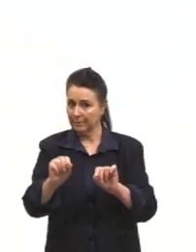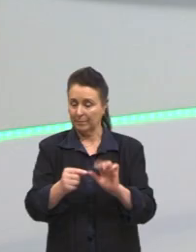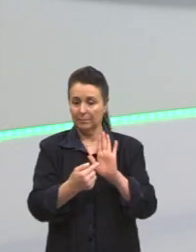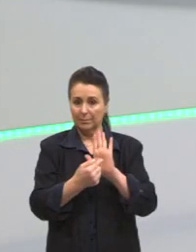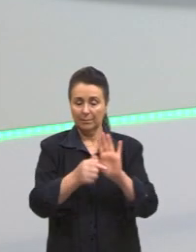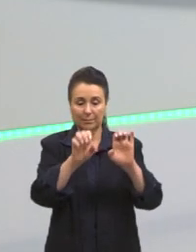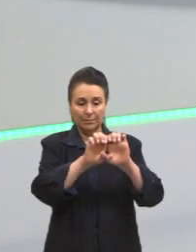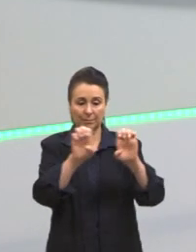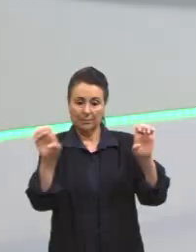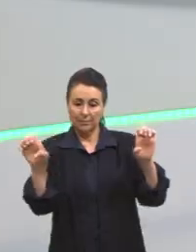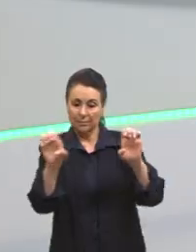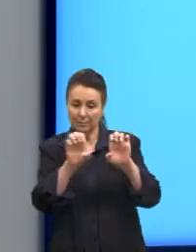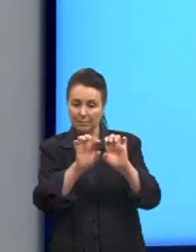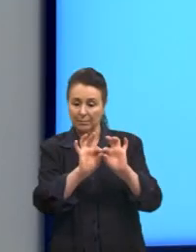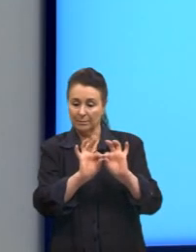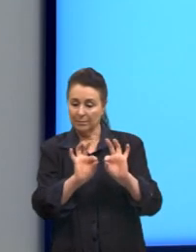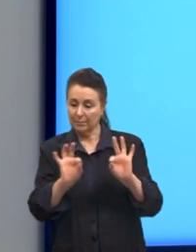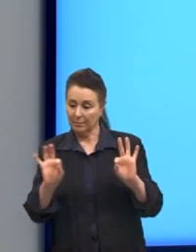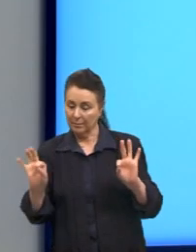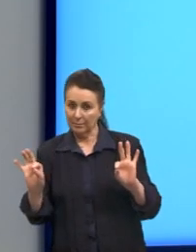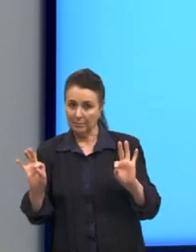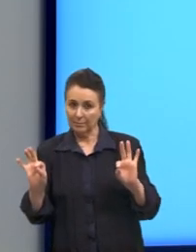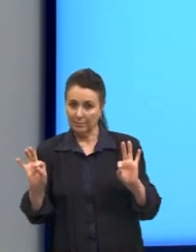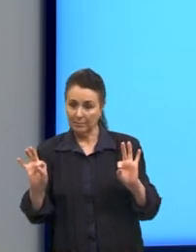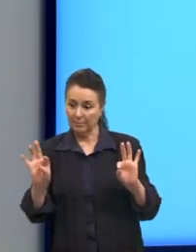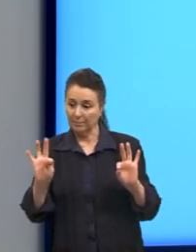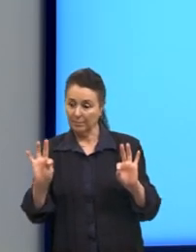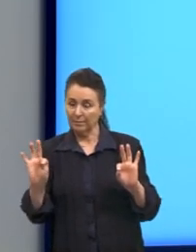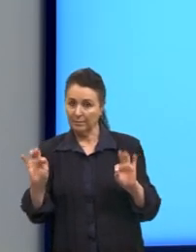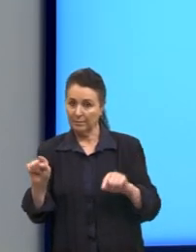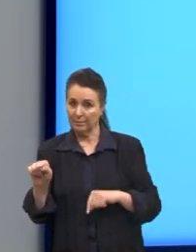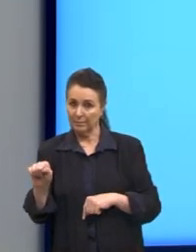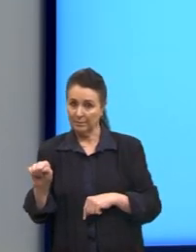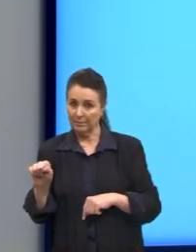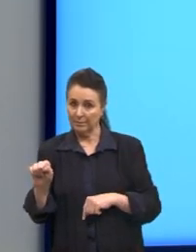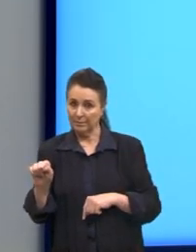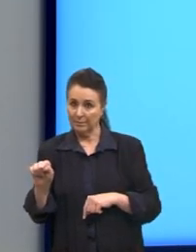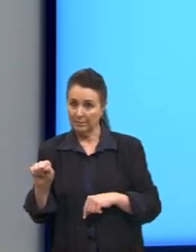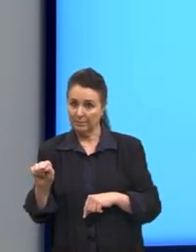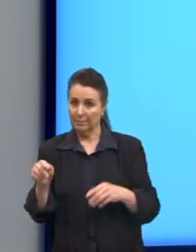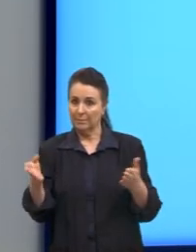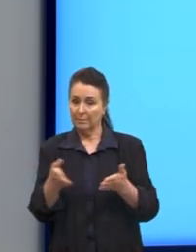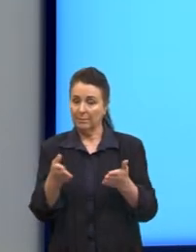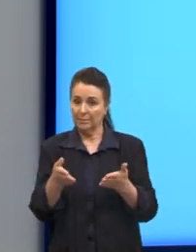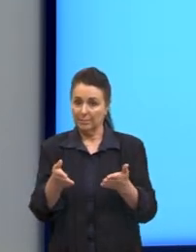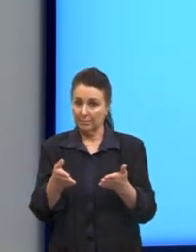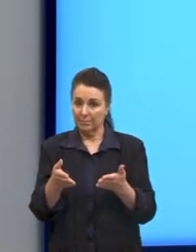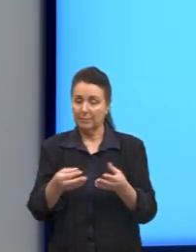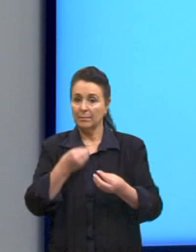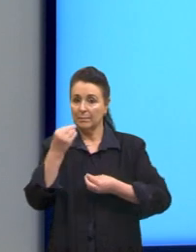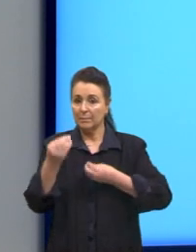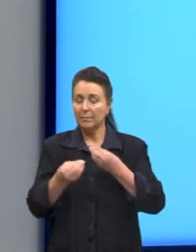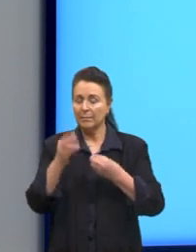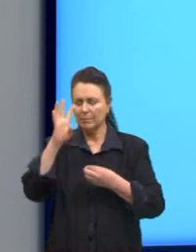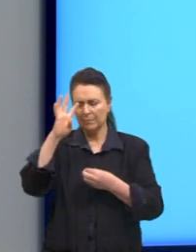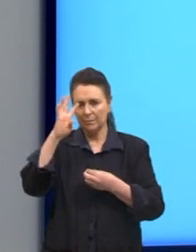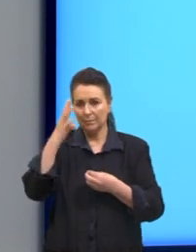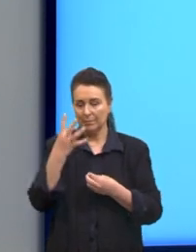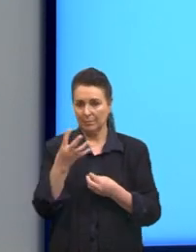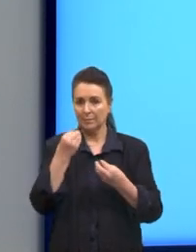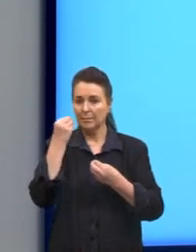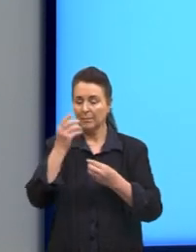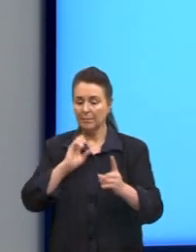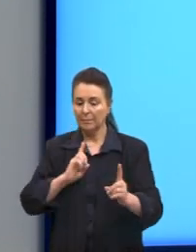reta que nós temos aqui, que foi chamada de reta T, tá? Vamos ver, então, como resolver, né? Como